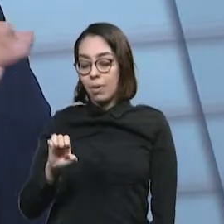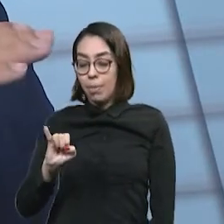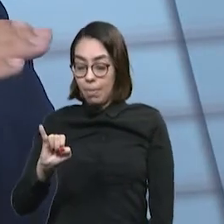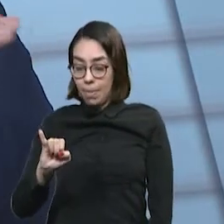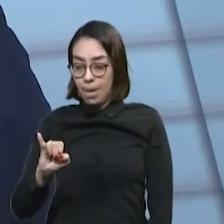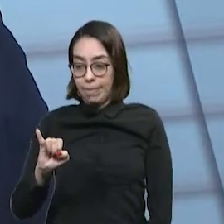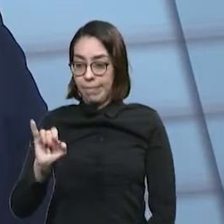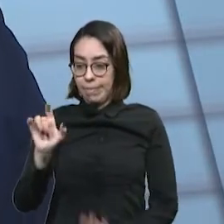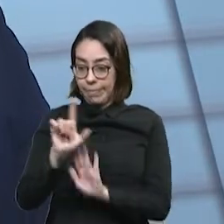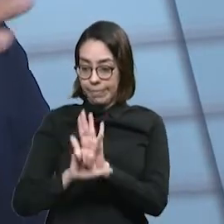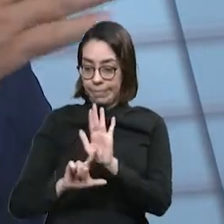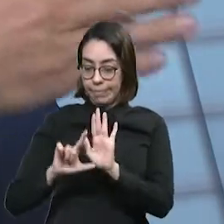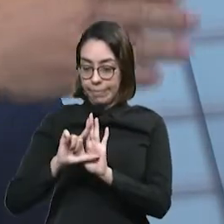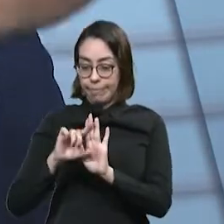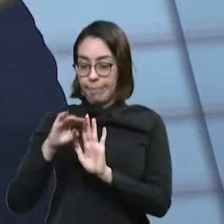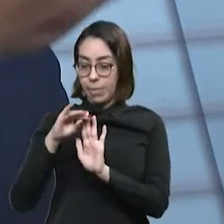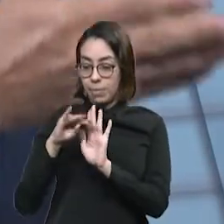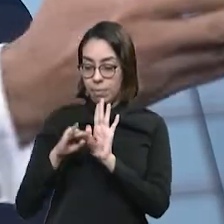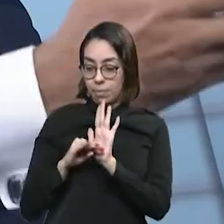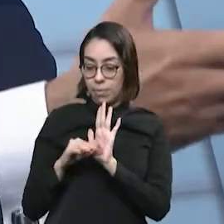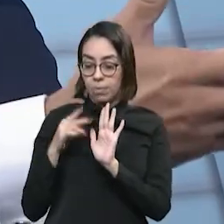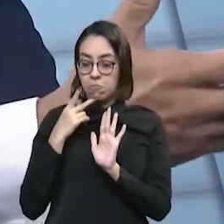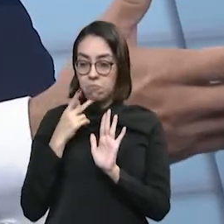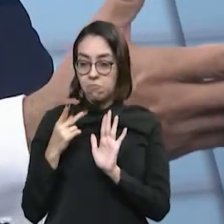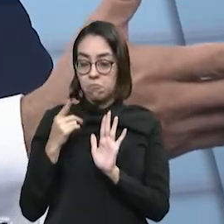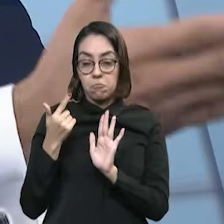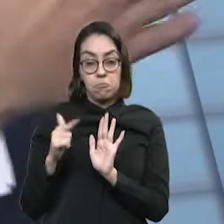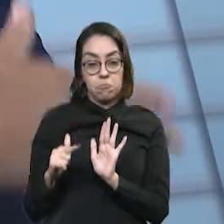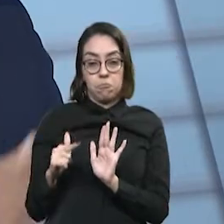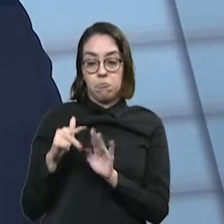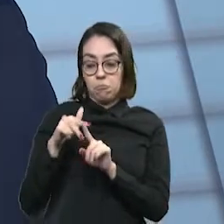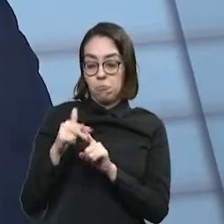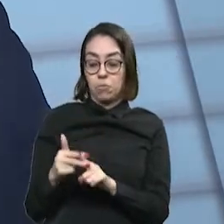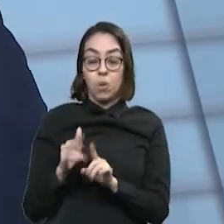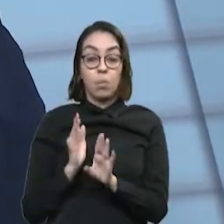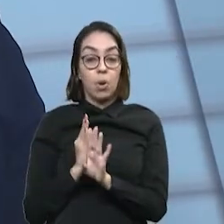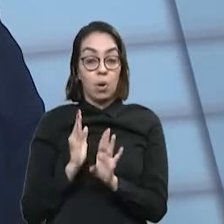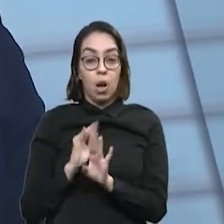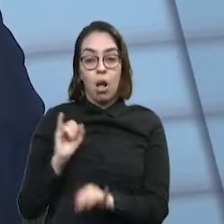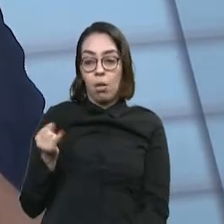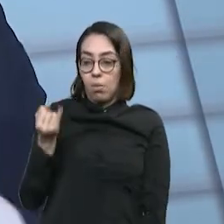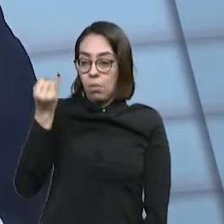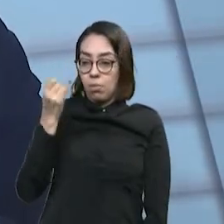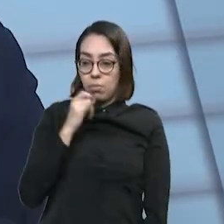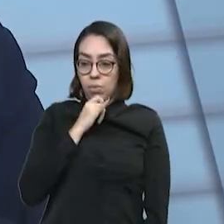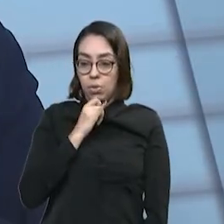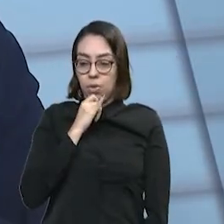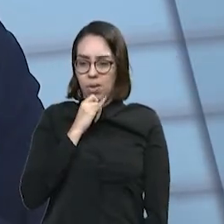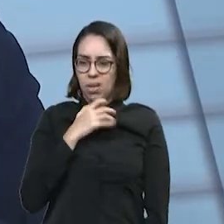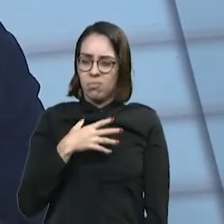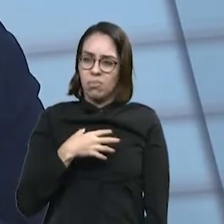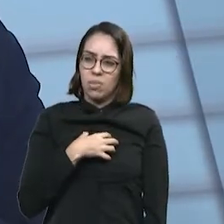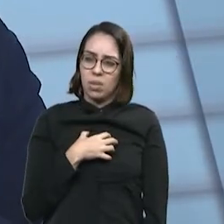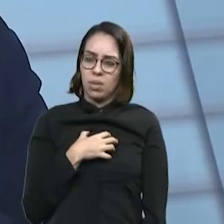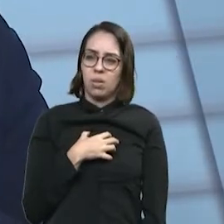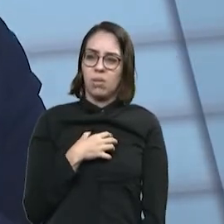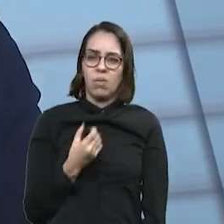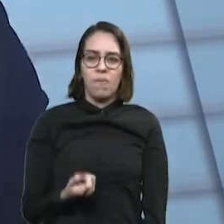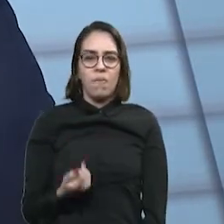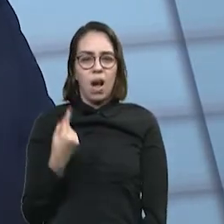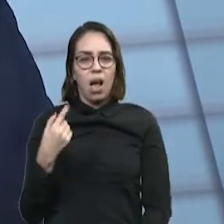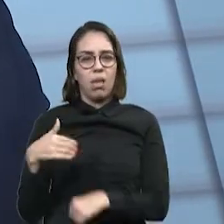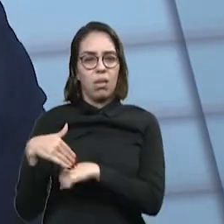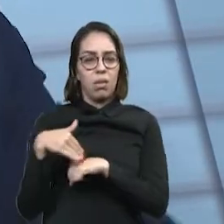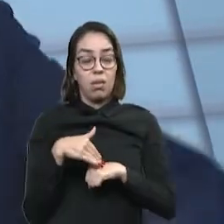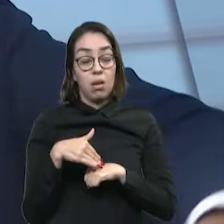Que ela não tem uma correção mínima pela inflação, no exemplo que eu trouxe, isso dá um sentimento de injustiça. E